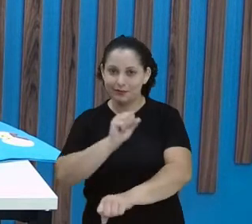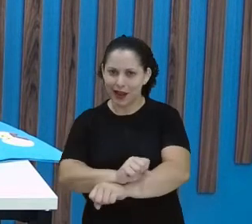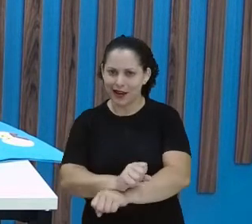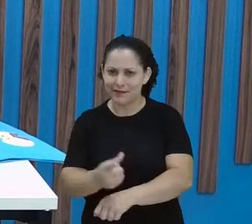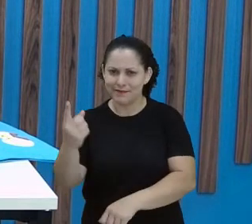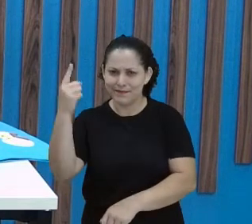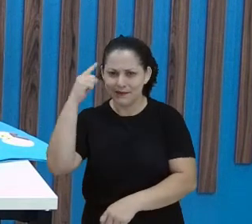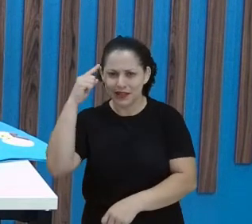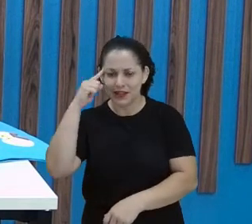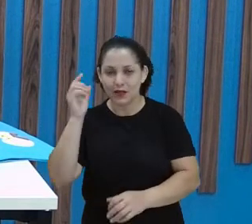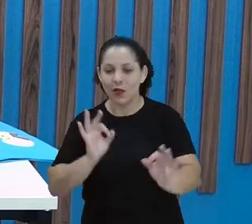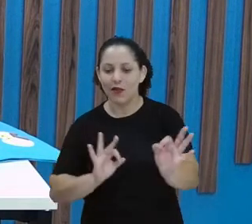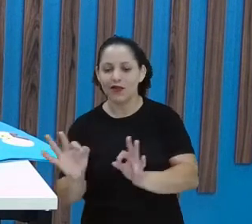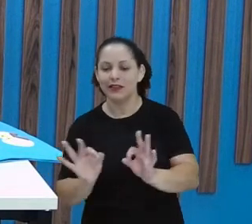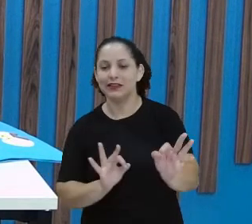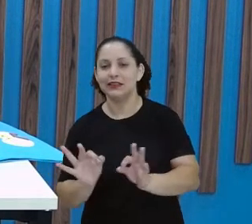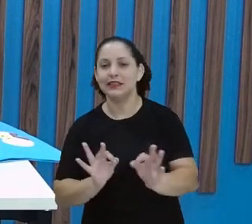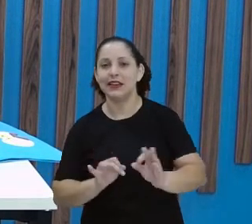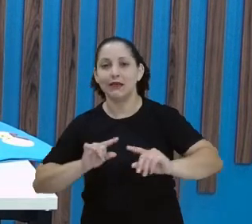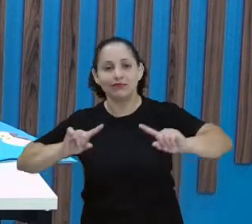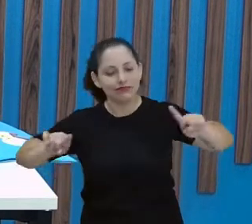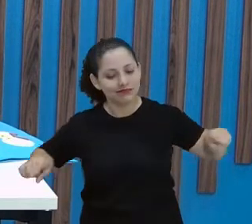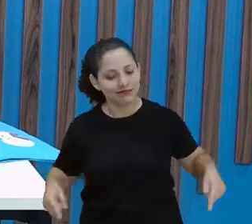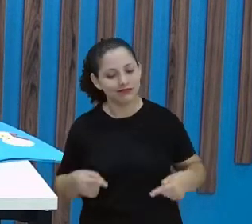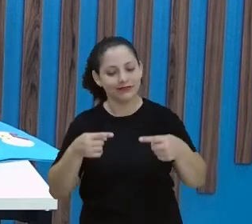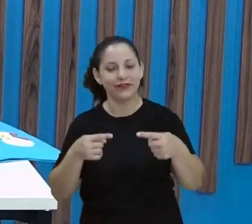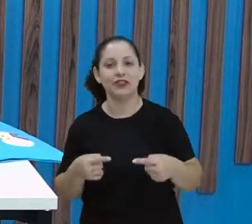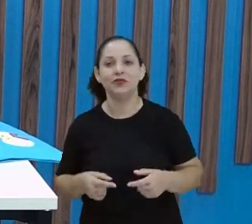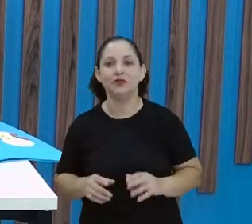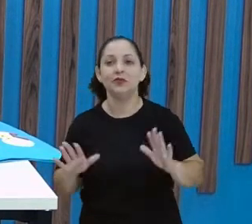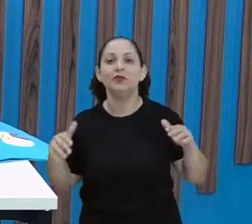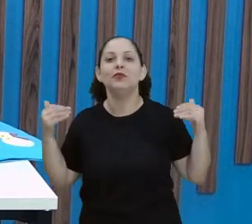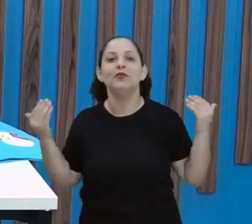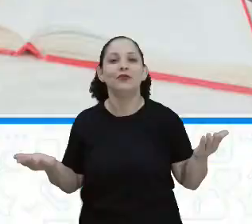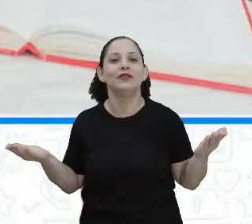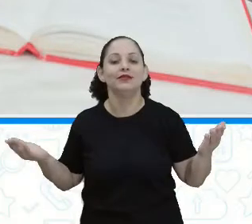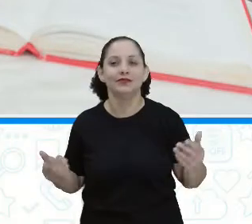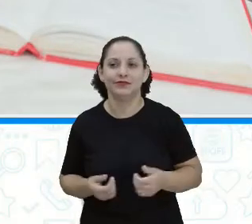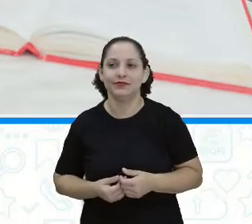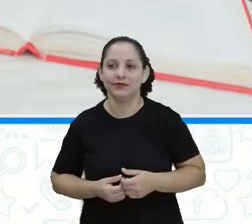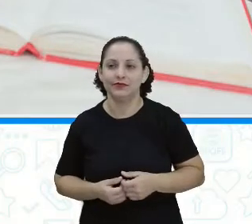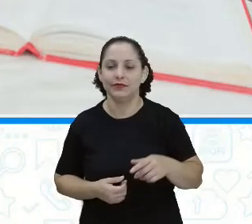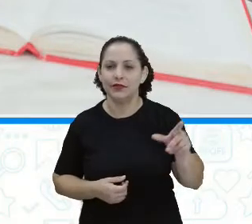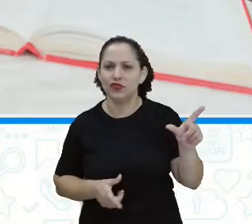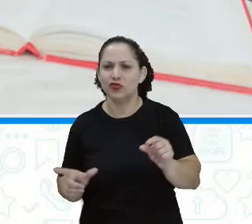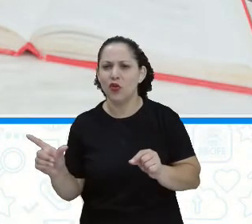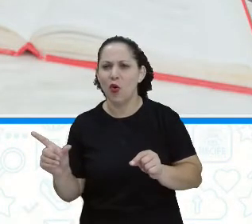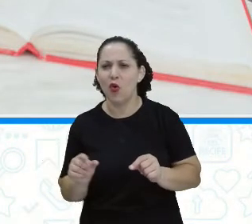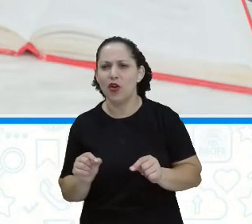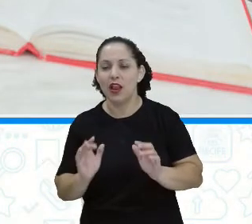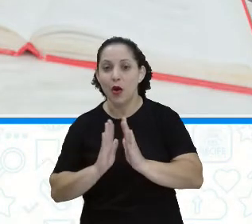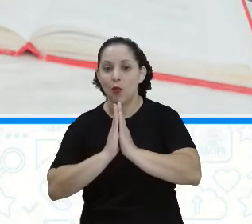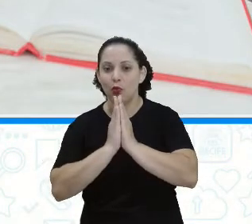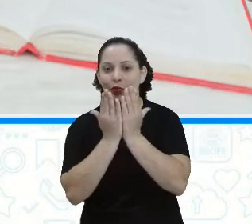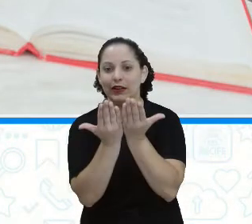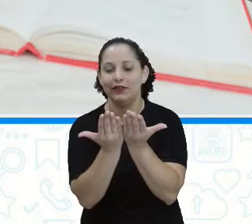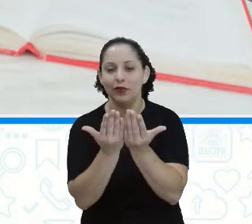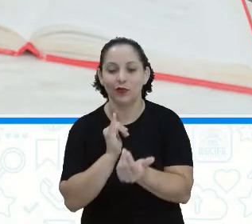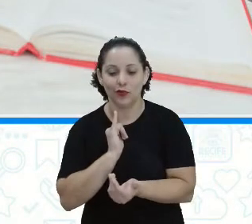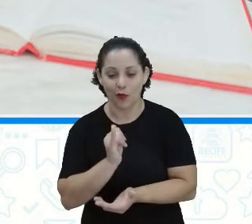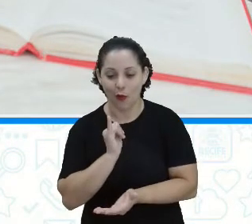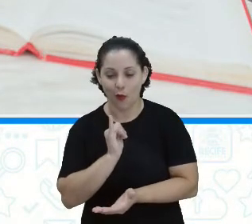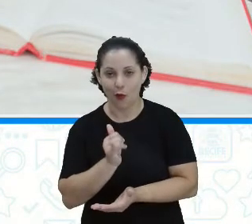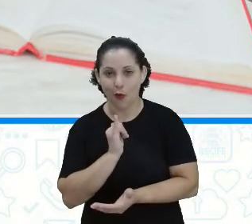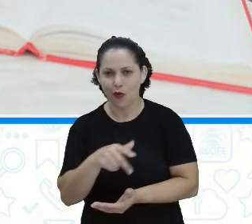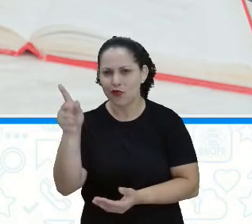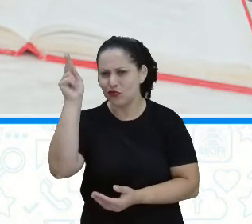Pegue o seu material para fazer o desafio. Olha o desafio de hoje. Escolha um livro de contos e pesquise